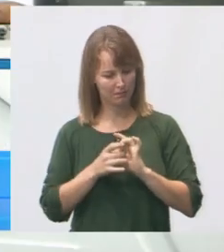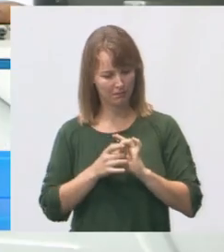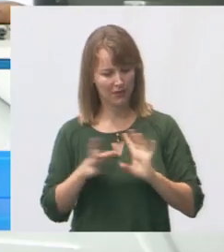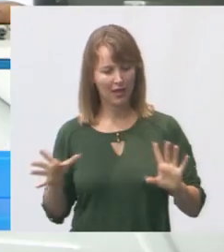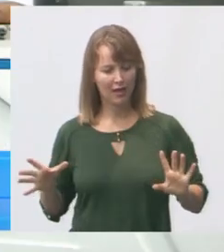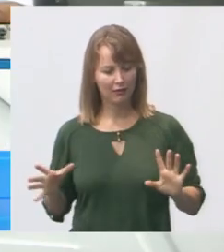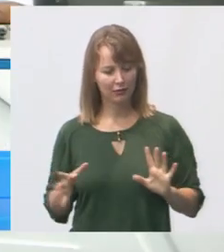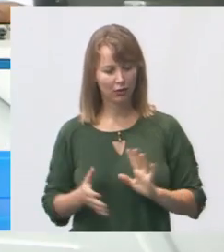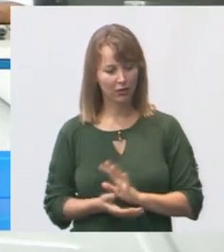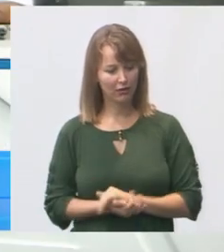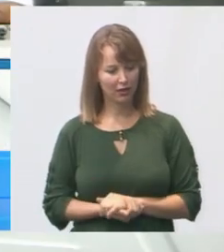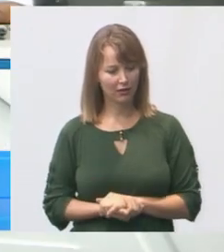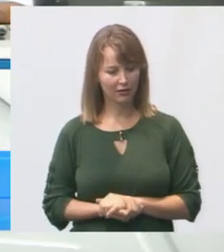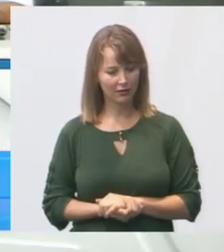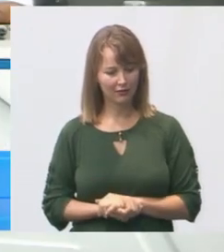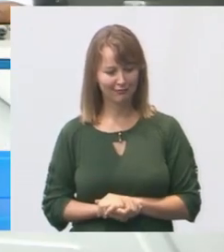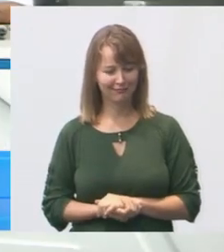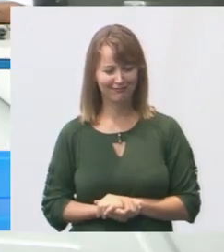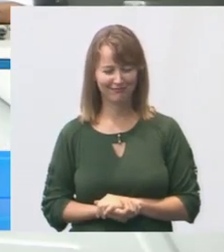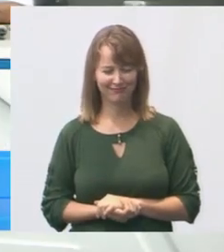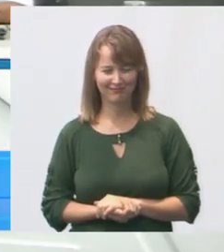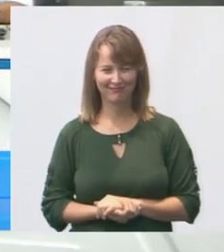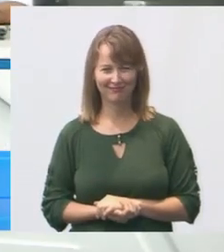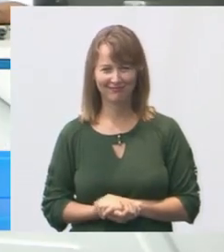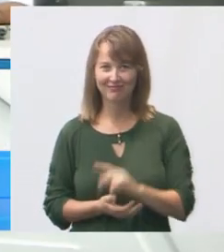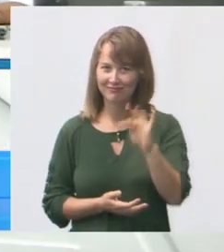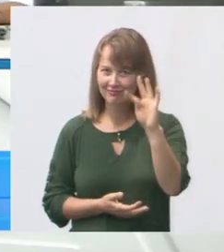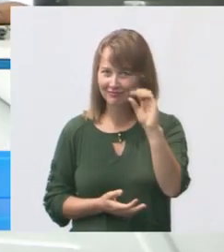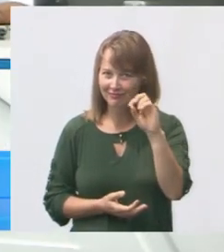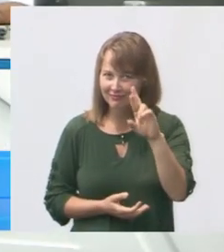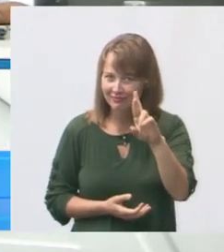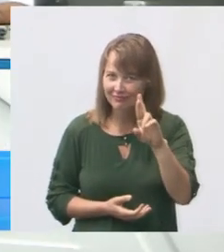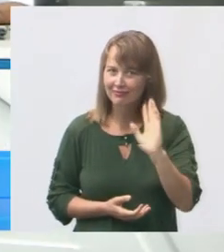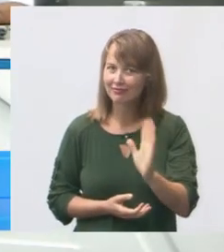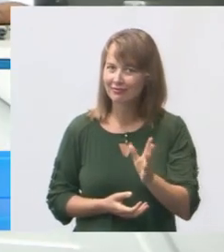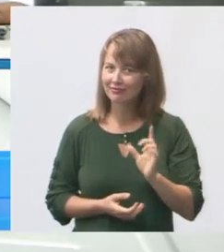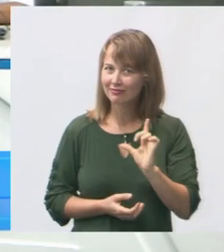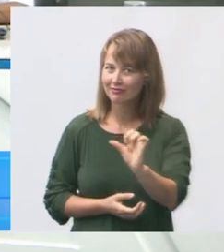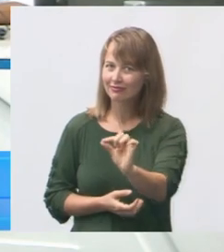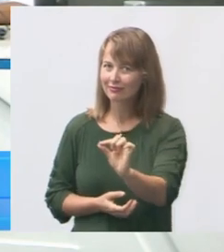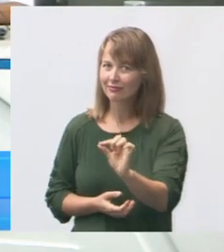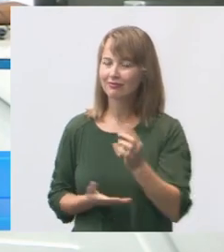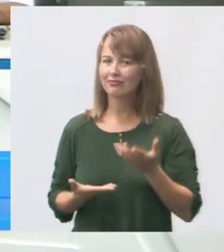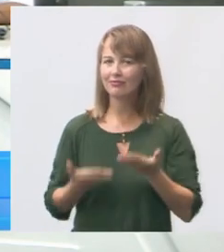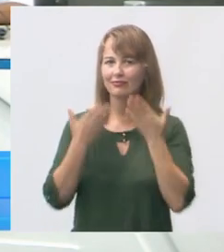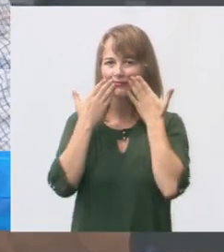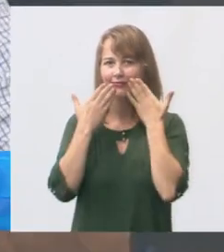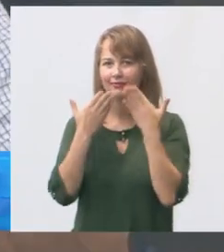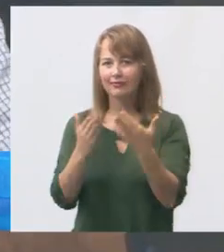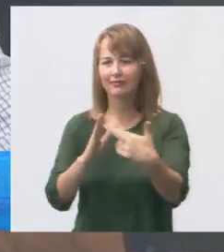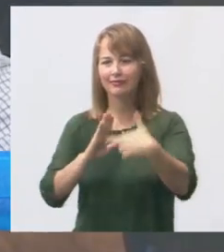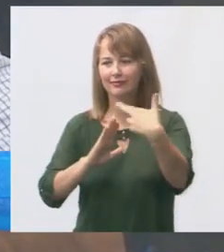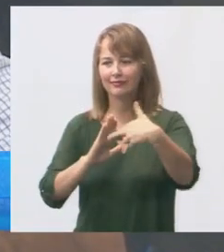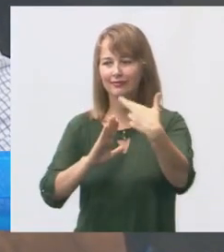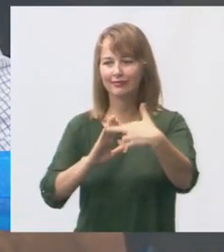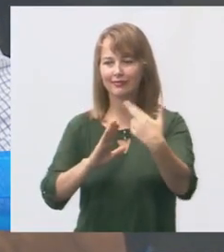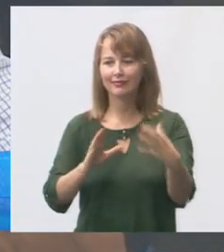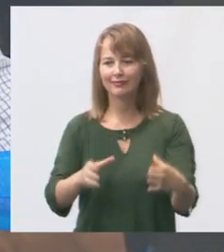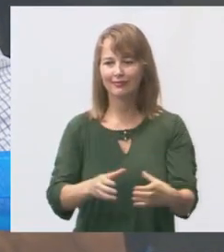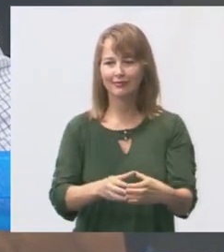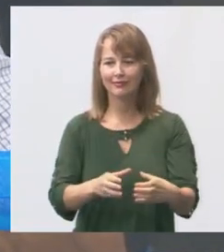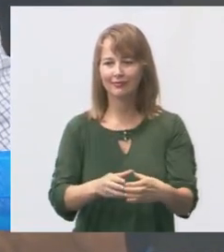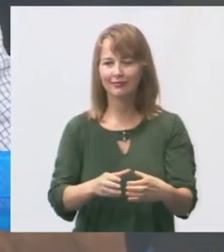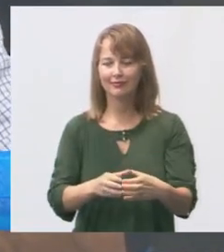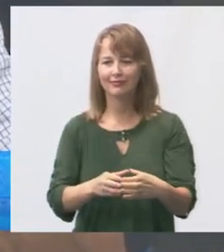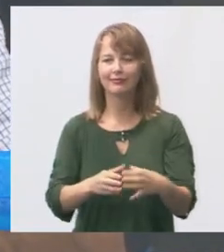o TOR, TOR já foi? Eu queria apresentar requerimento a essa comissão para que a gente pudesse